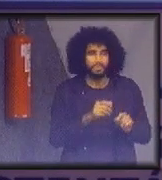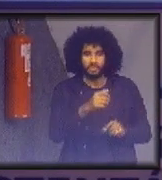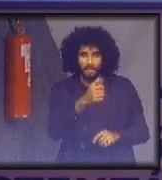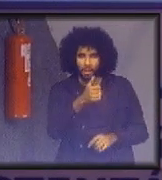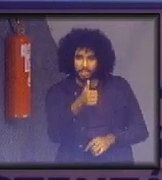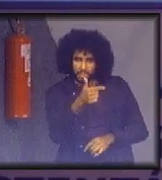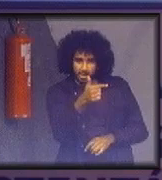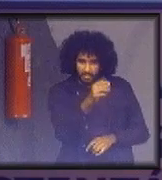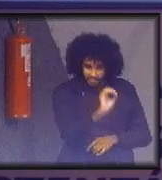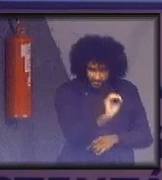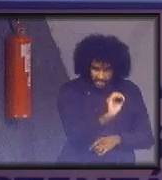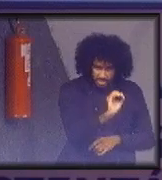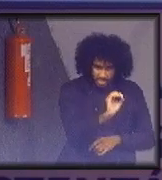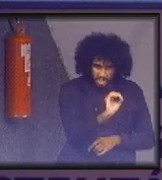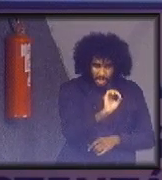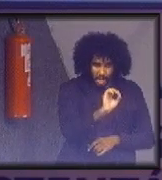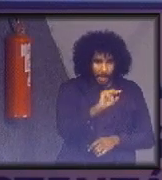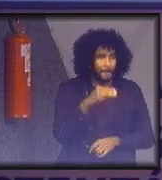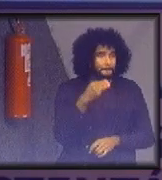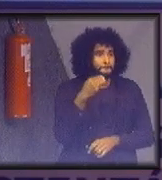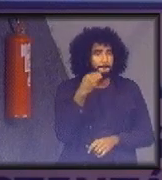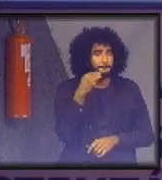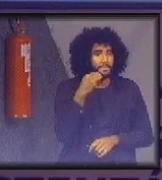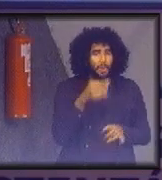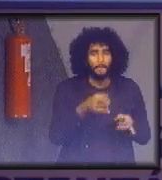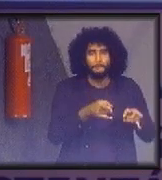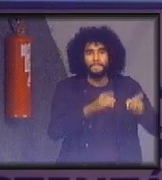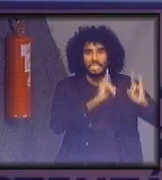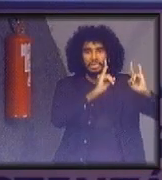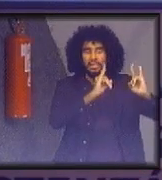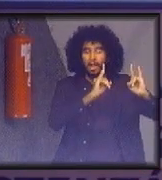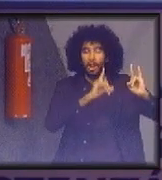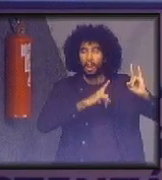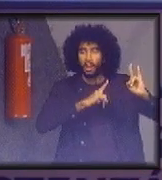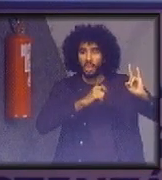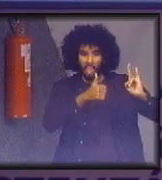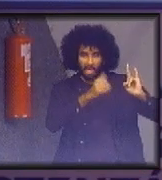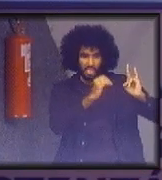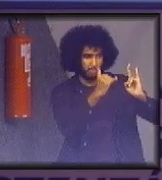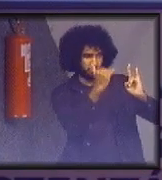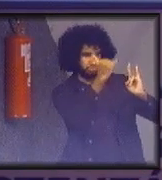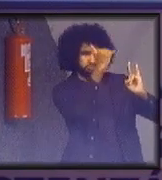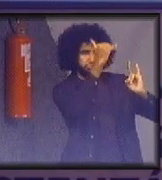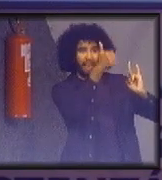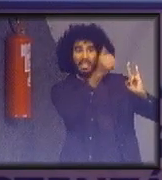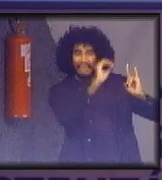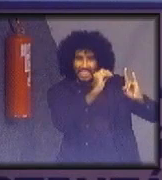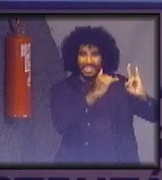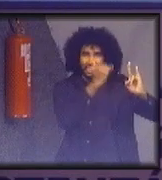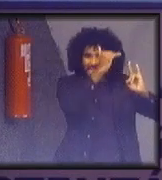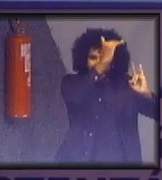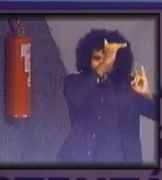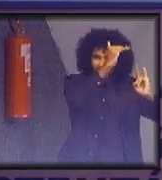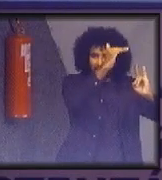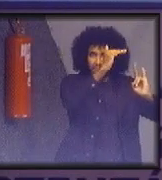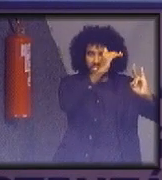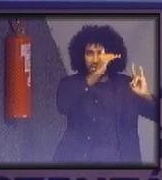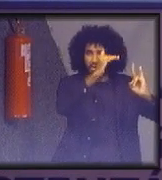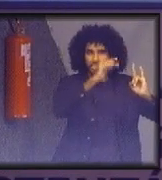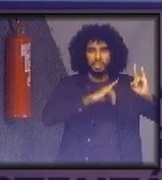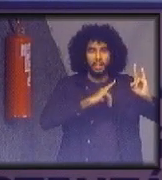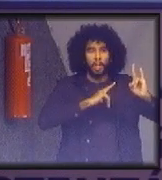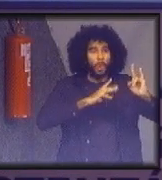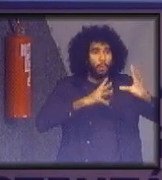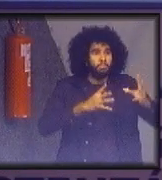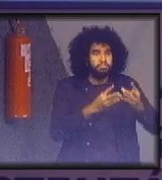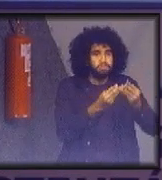120 mil prédios de dez andares com quatro apartamentos por andar de 50 metros quadrados, cheios de lixo